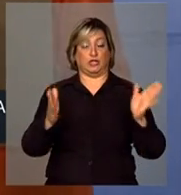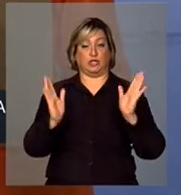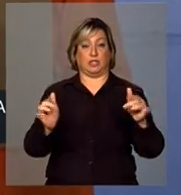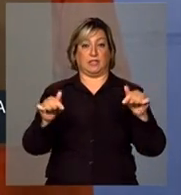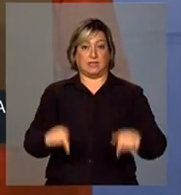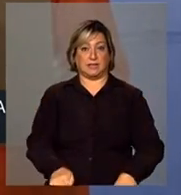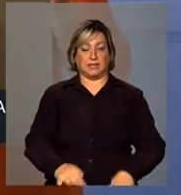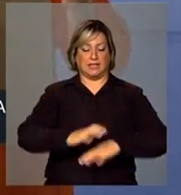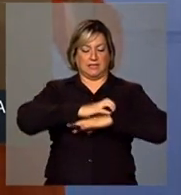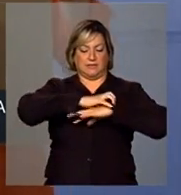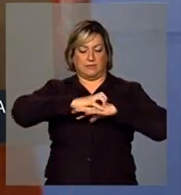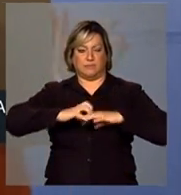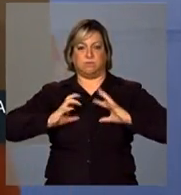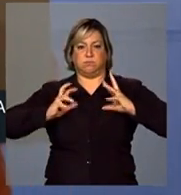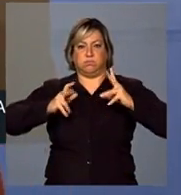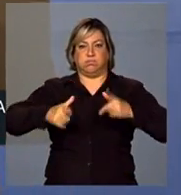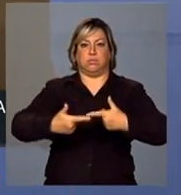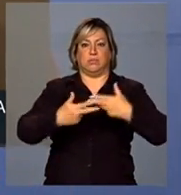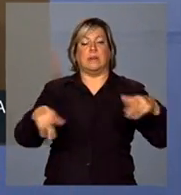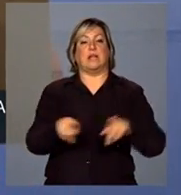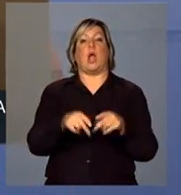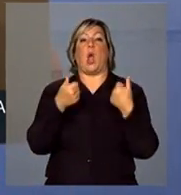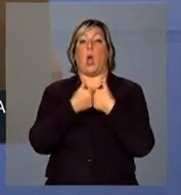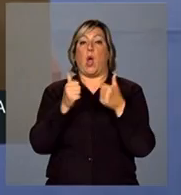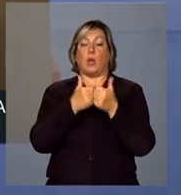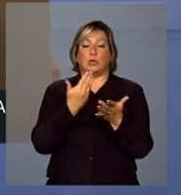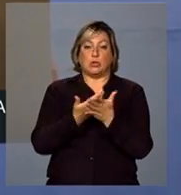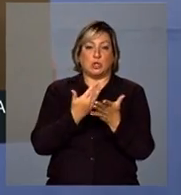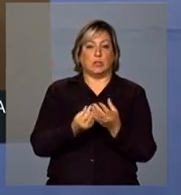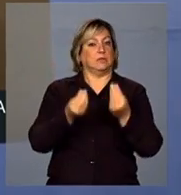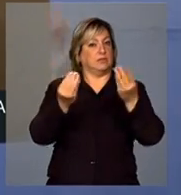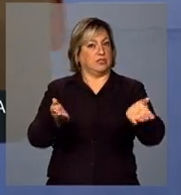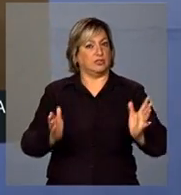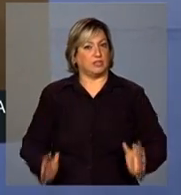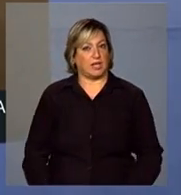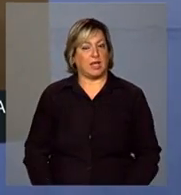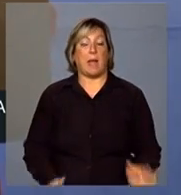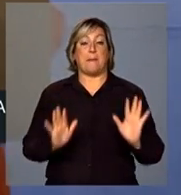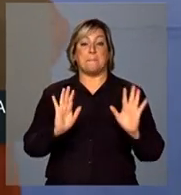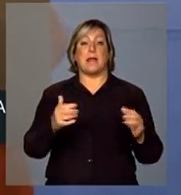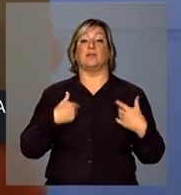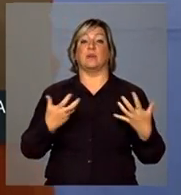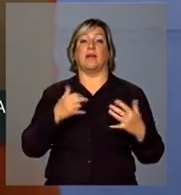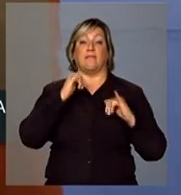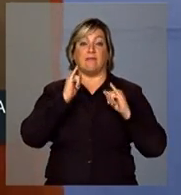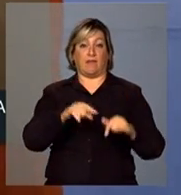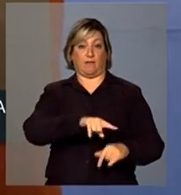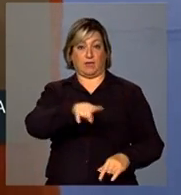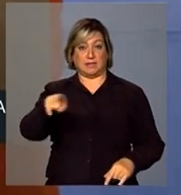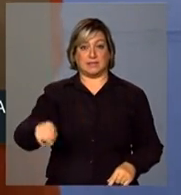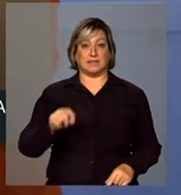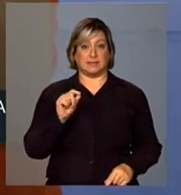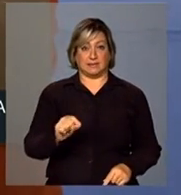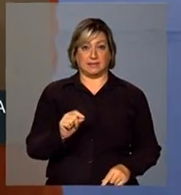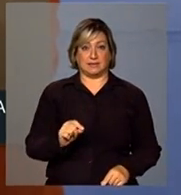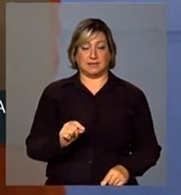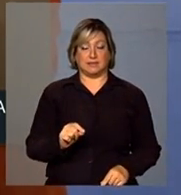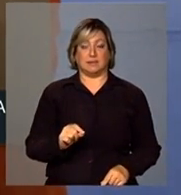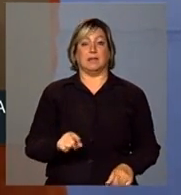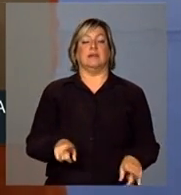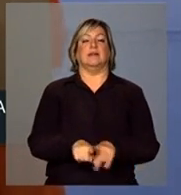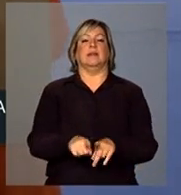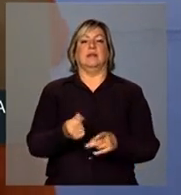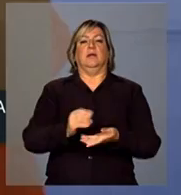retroescavadeiras como os ônibus escolares. Mas eu queria dizer para vocês que além dos